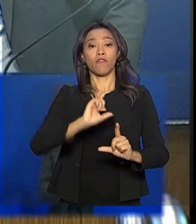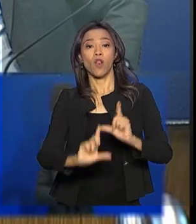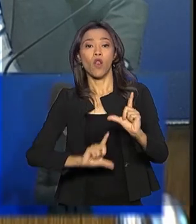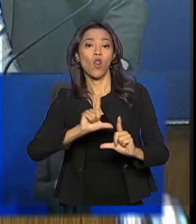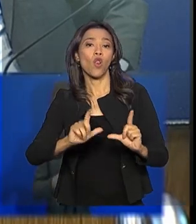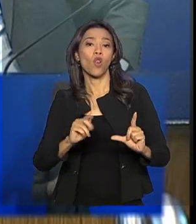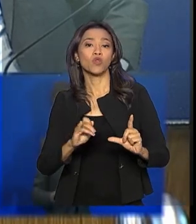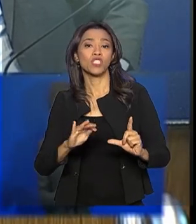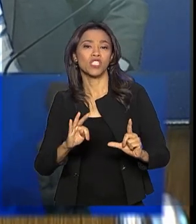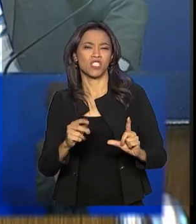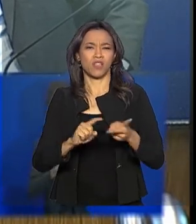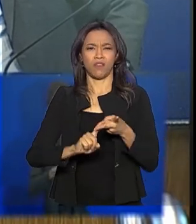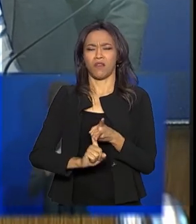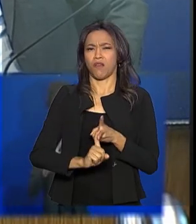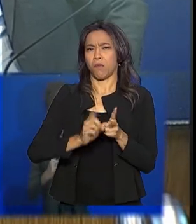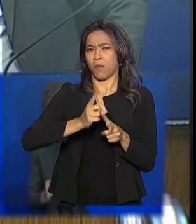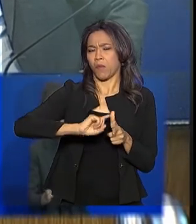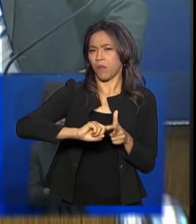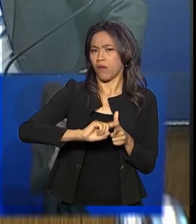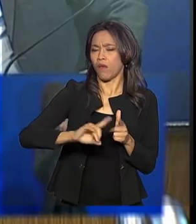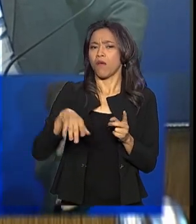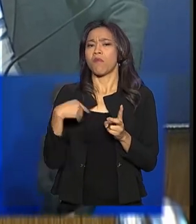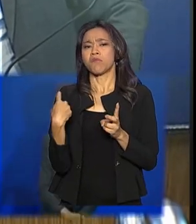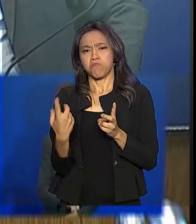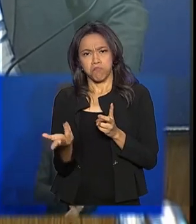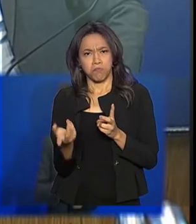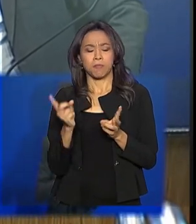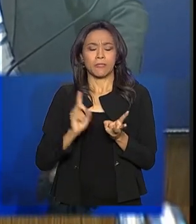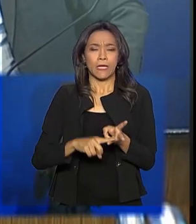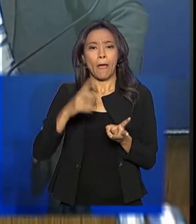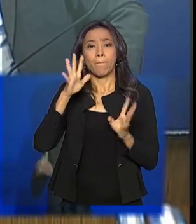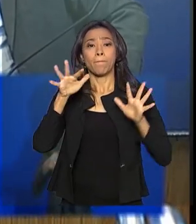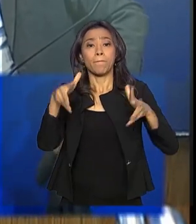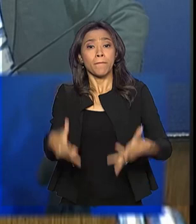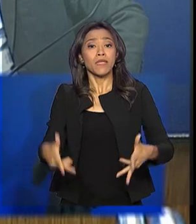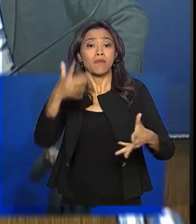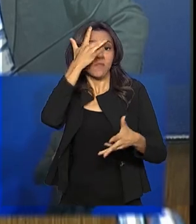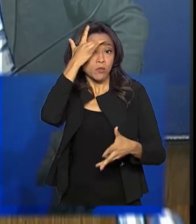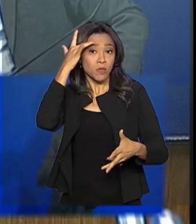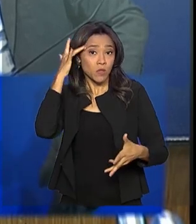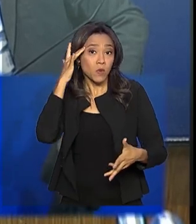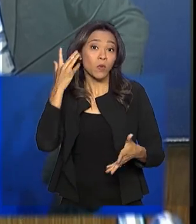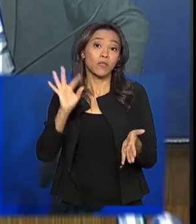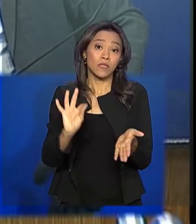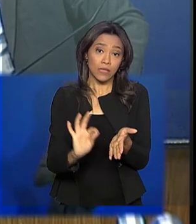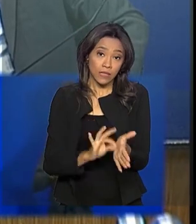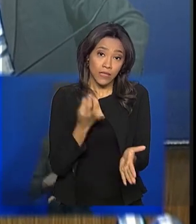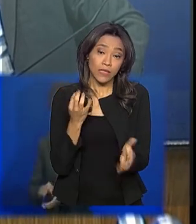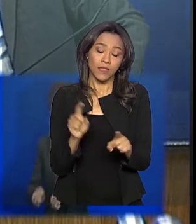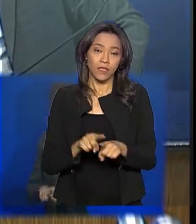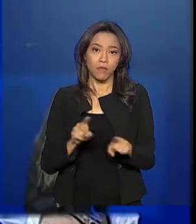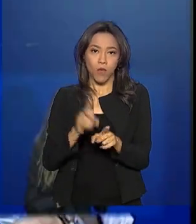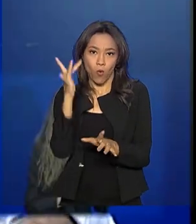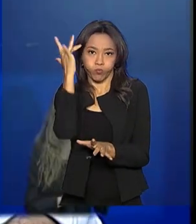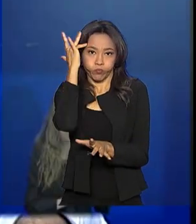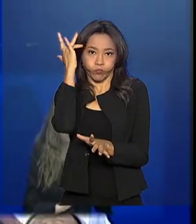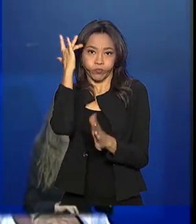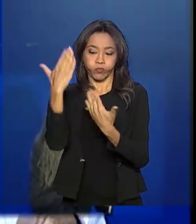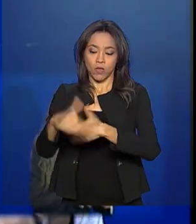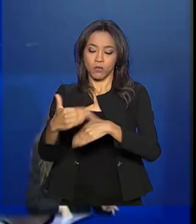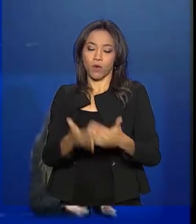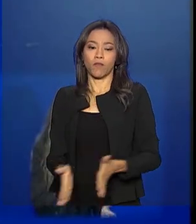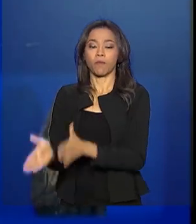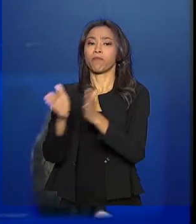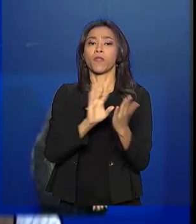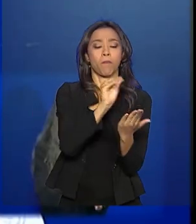de problemas, participação das pessoas inscritas e a qualidade das provas. Os gabaritos